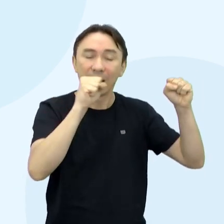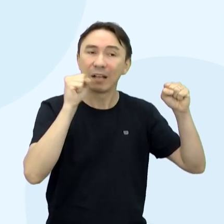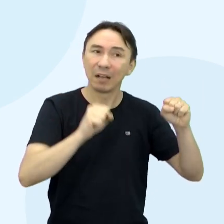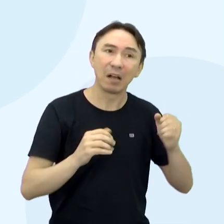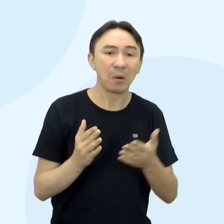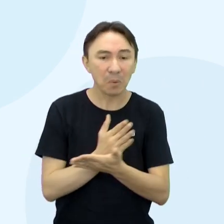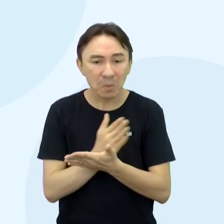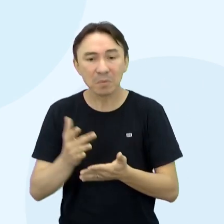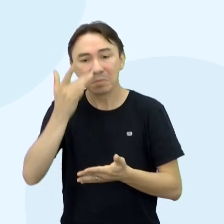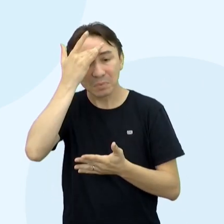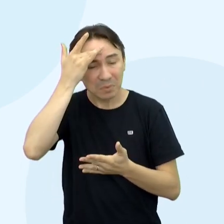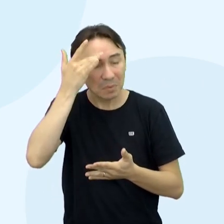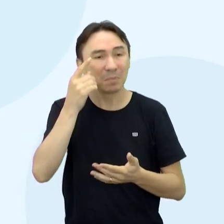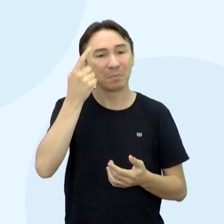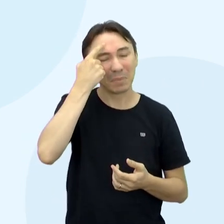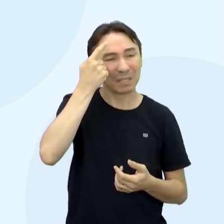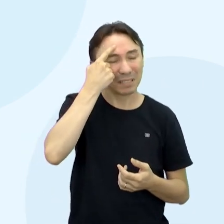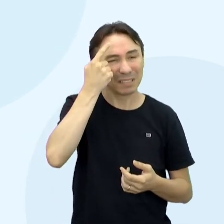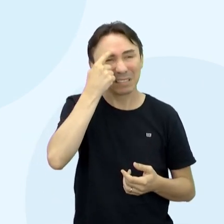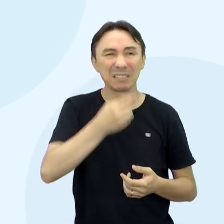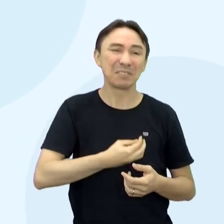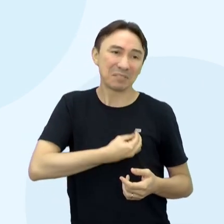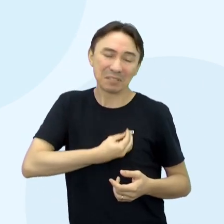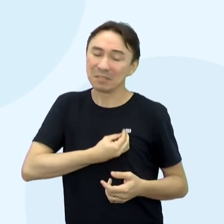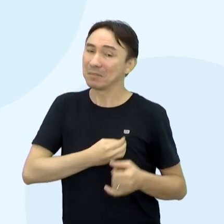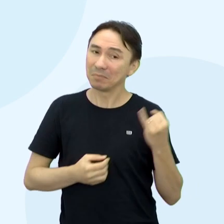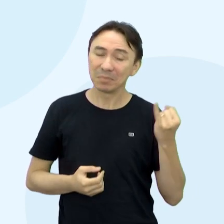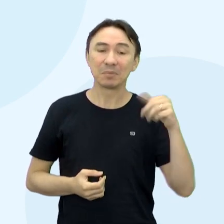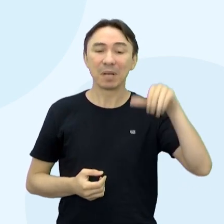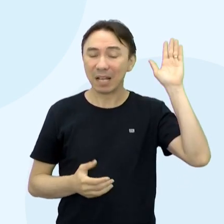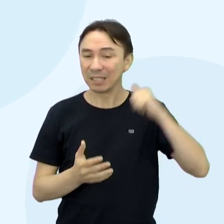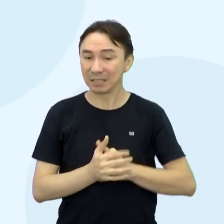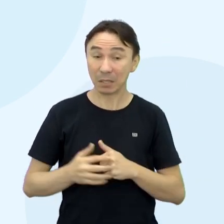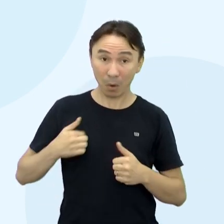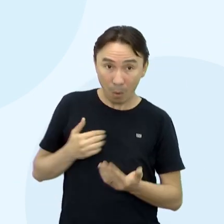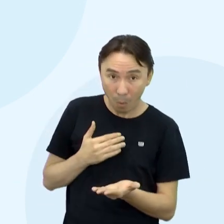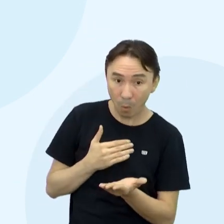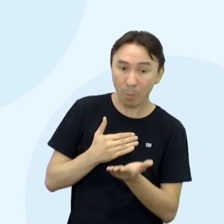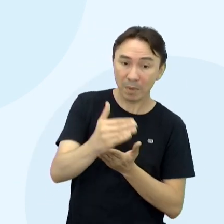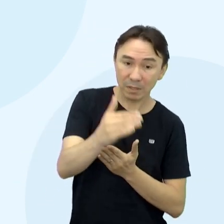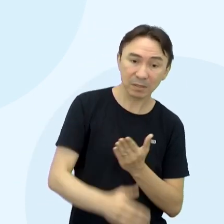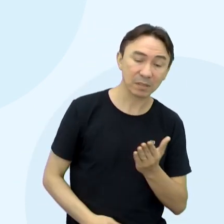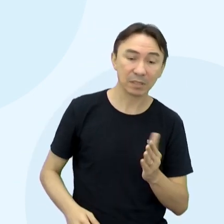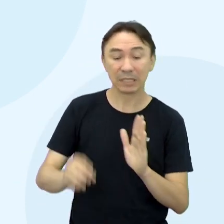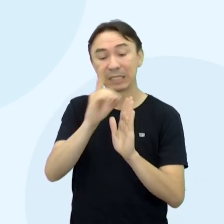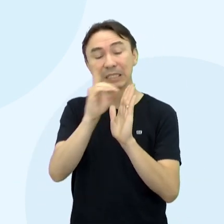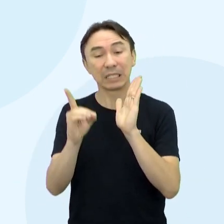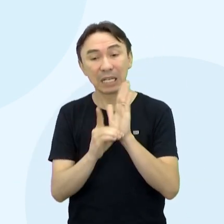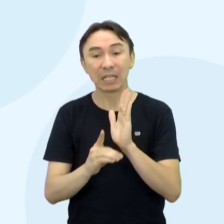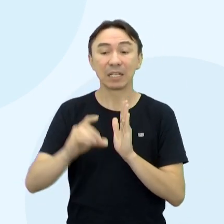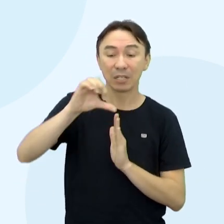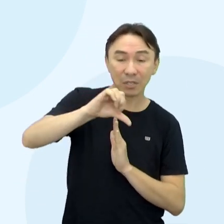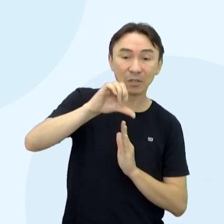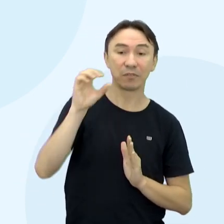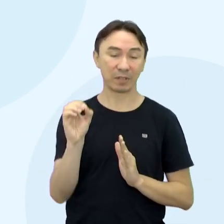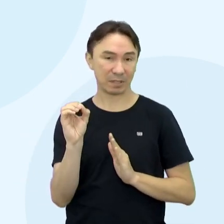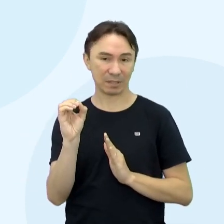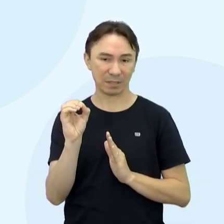Comecei a ter um time do coração lá no início dos anos 90 Nessa época aprendi tudo o que devemos saber sobre como